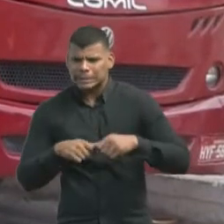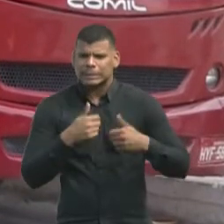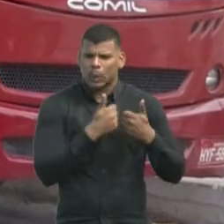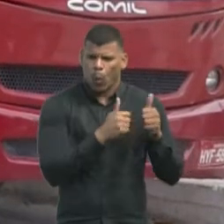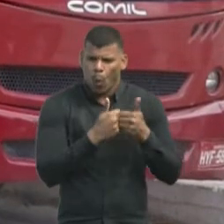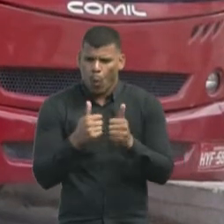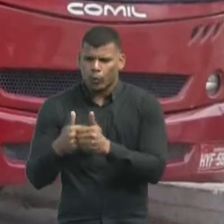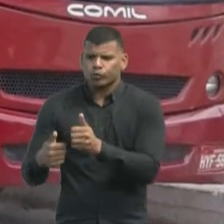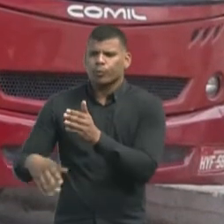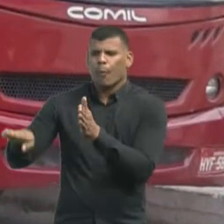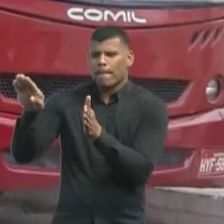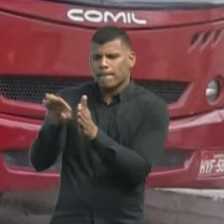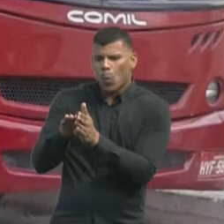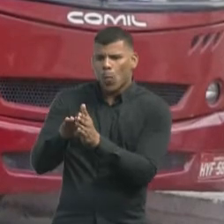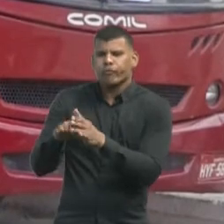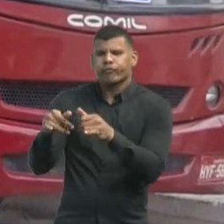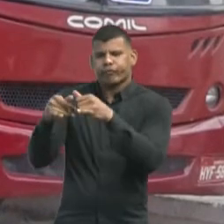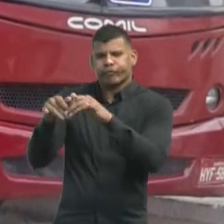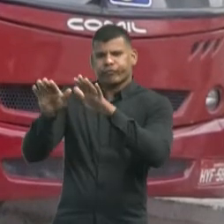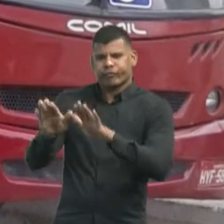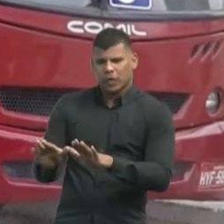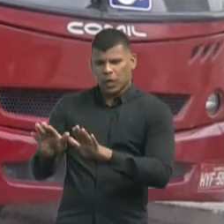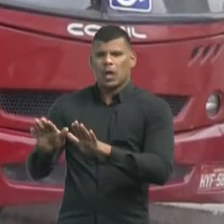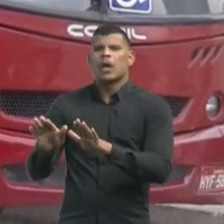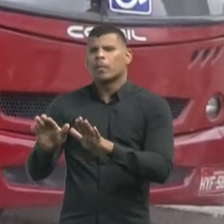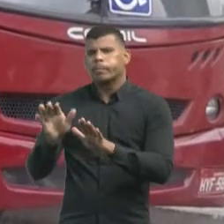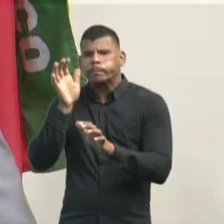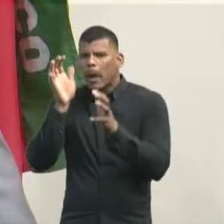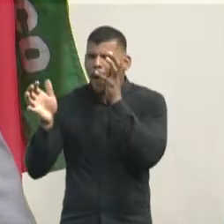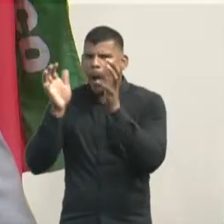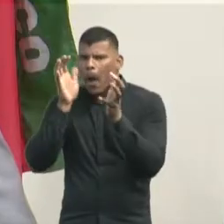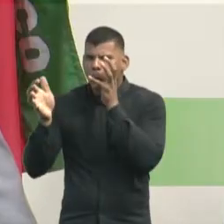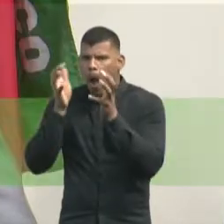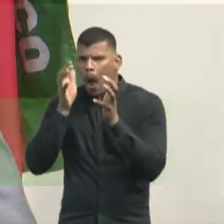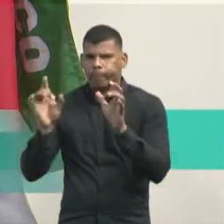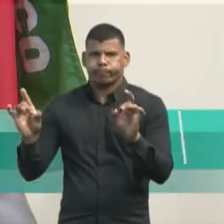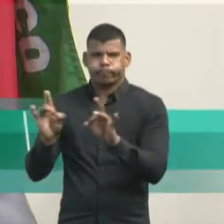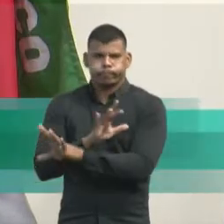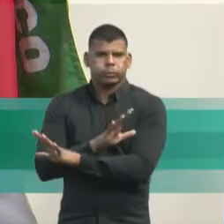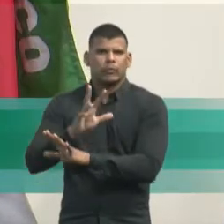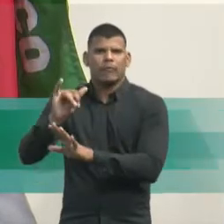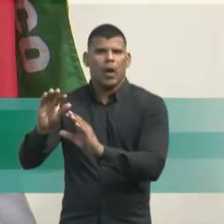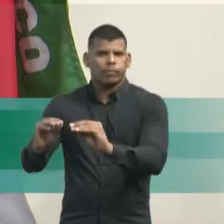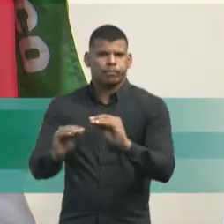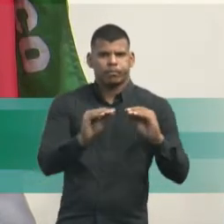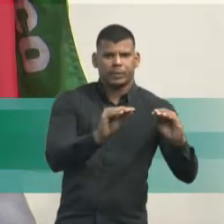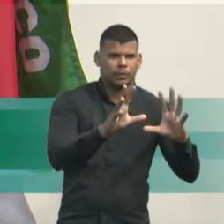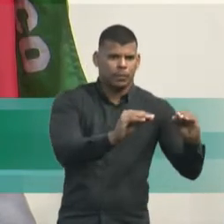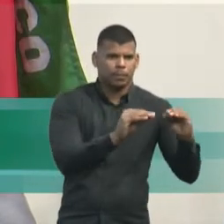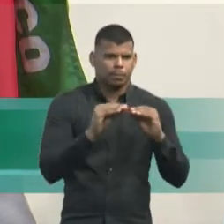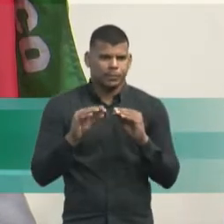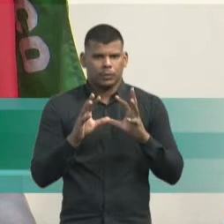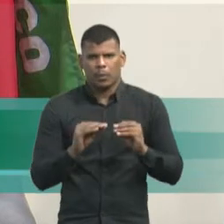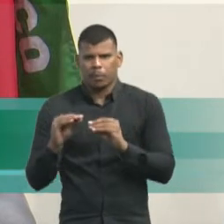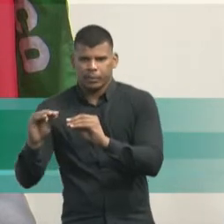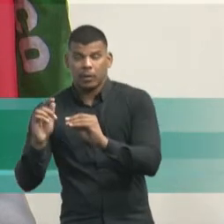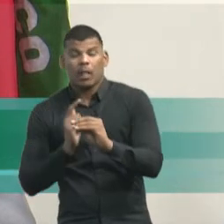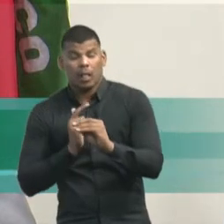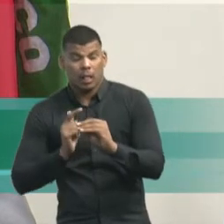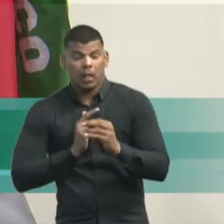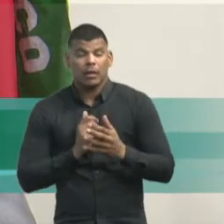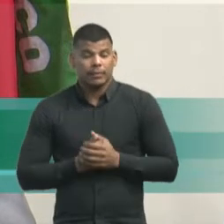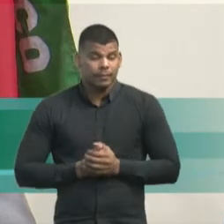das atividades e divulga os serviços do Pronomec. E são pessoas que se dedicam à comunidade. muito